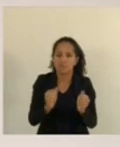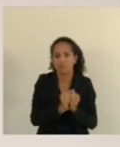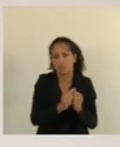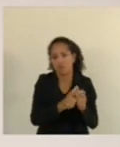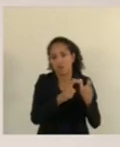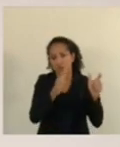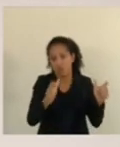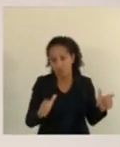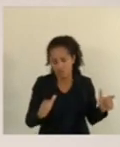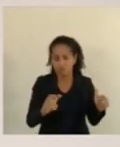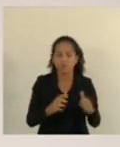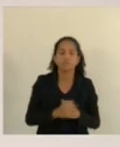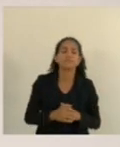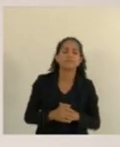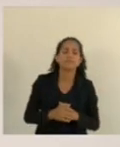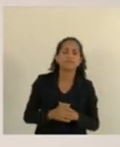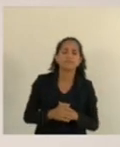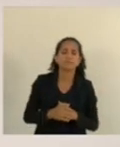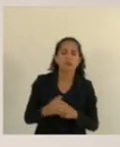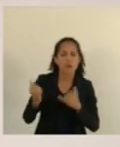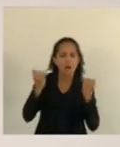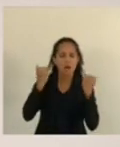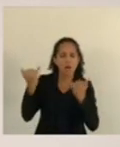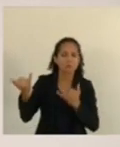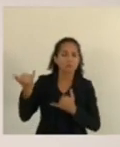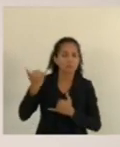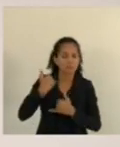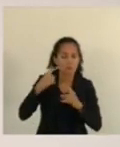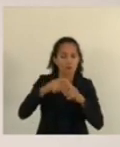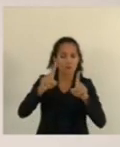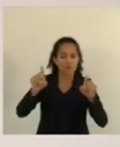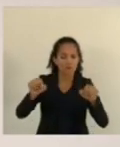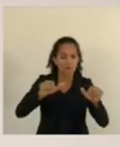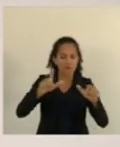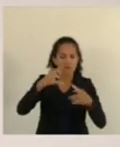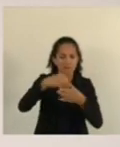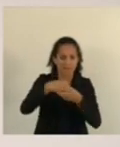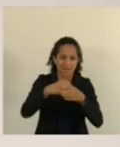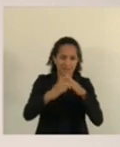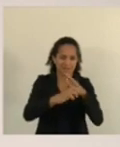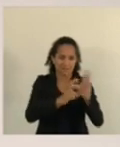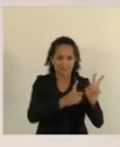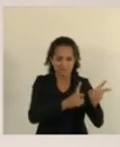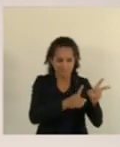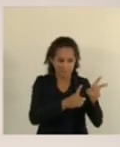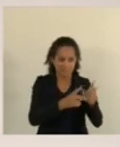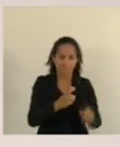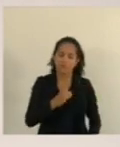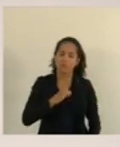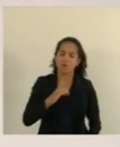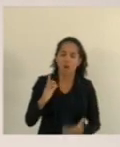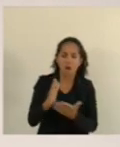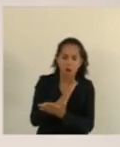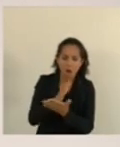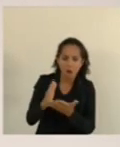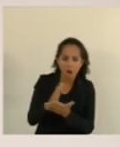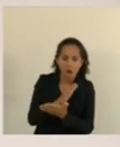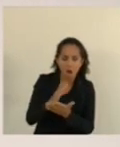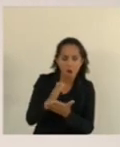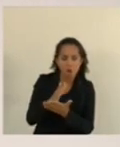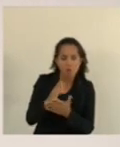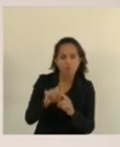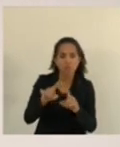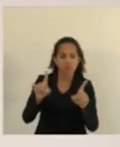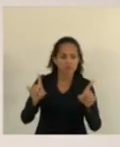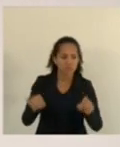segundo, nós recebemos informação de funcionários dessa empresa que tem uma parte desses funcionários ou todos eles